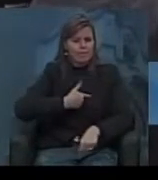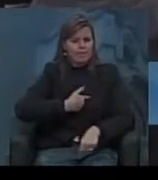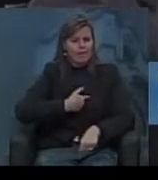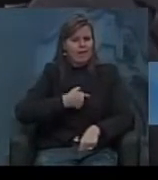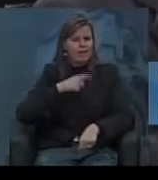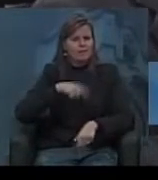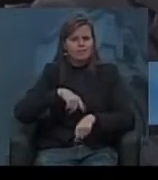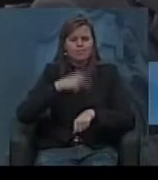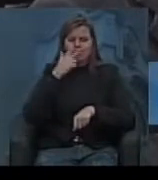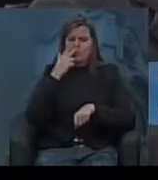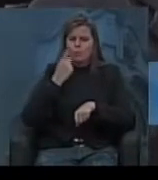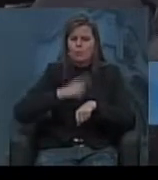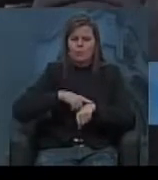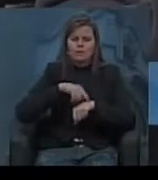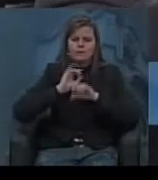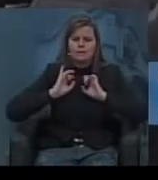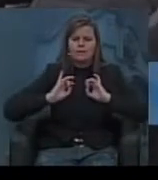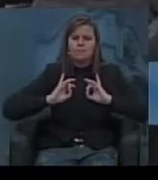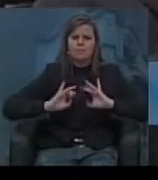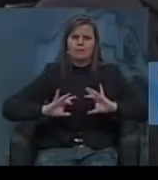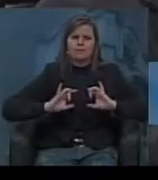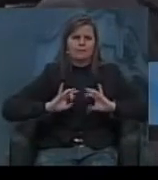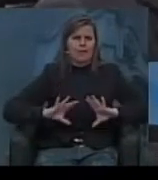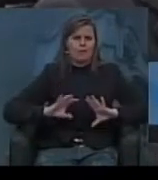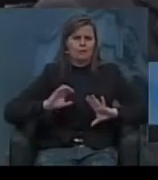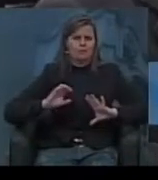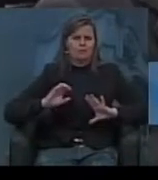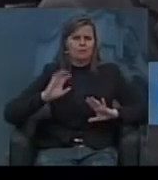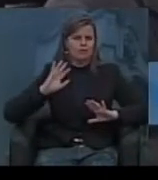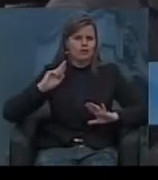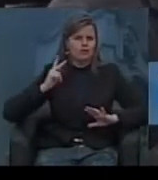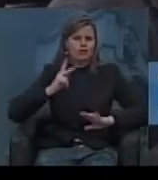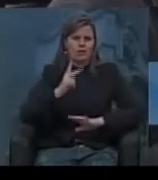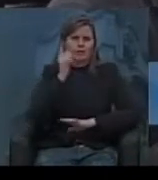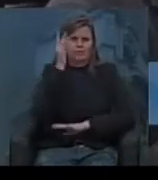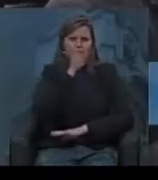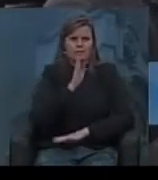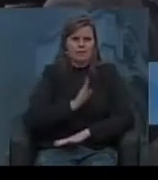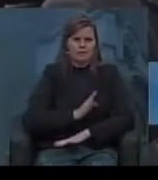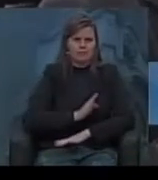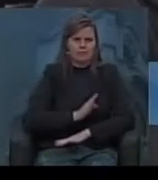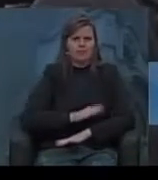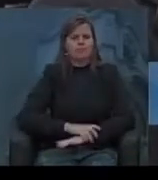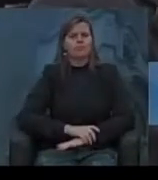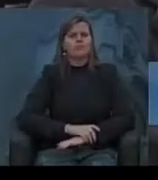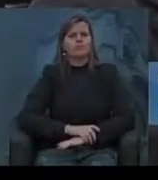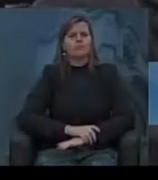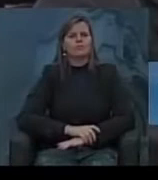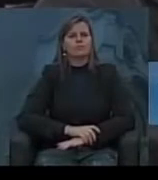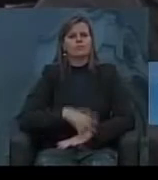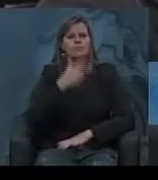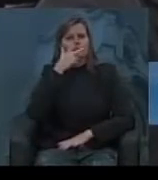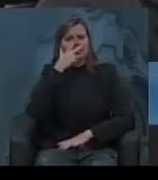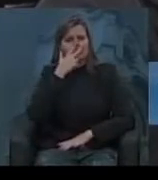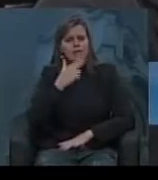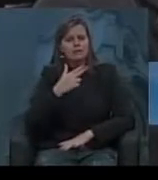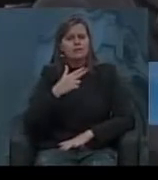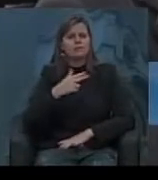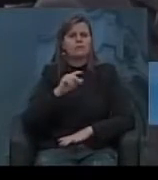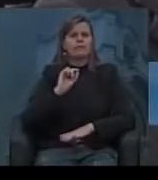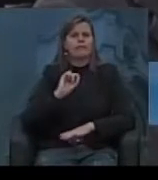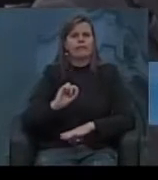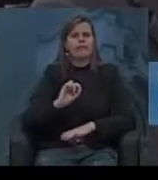excelência da história brasileira sob qualquer ângulo que se possa examinar. Mesmo que se admita aquele